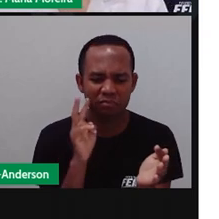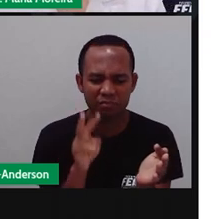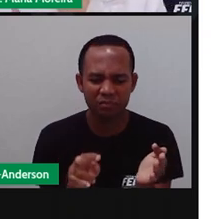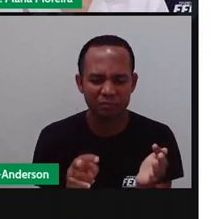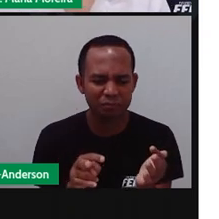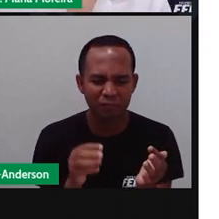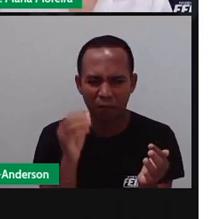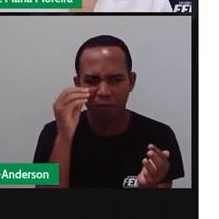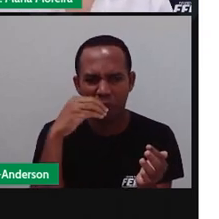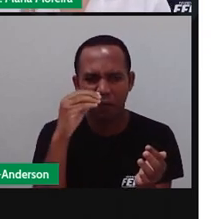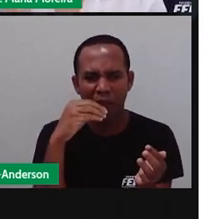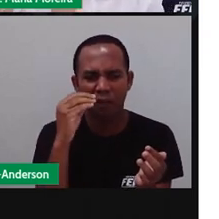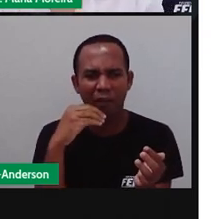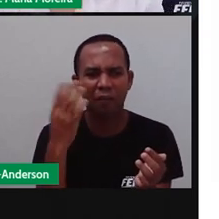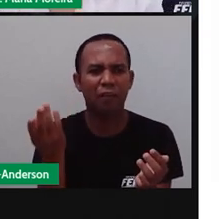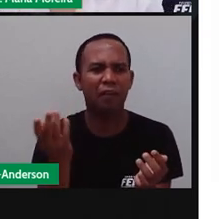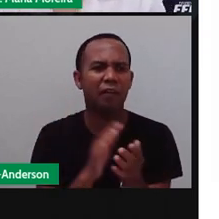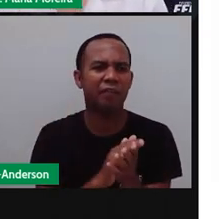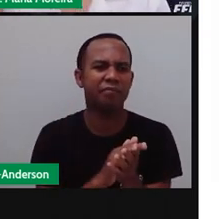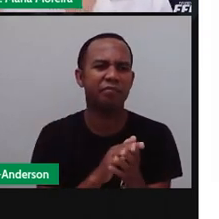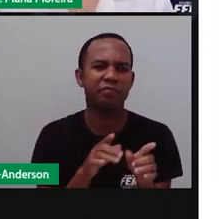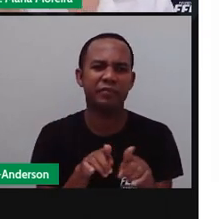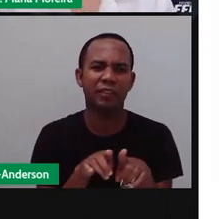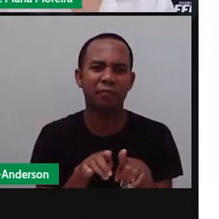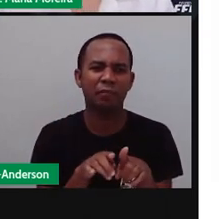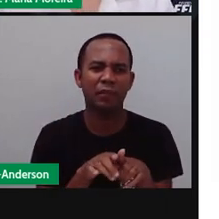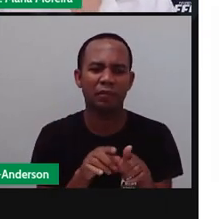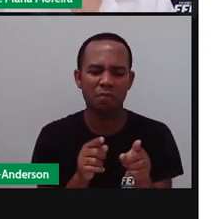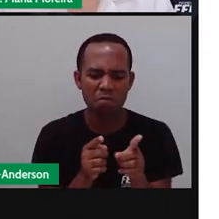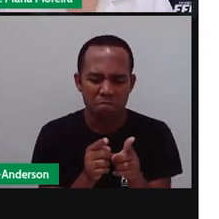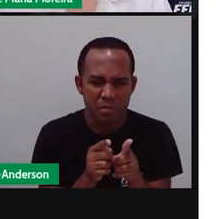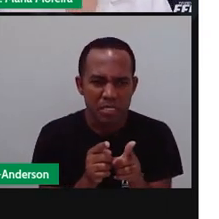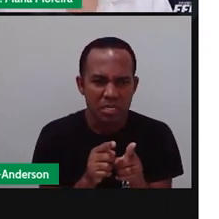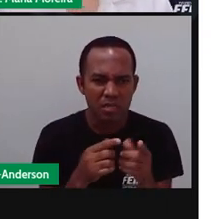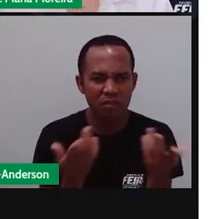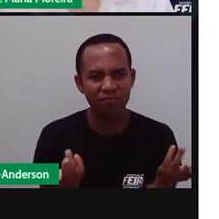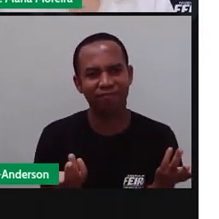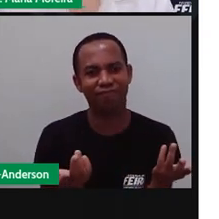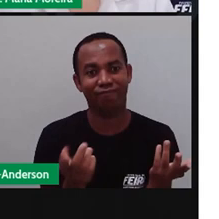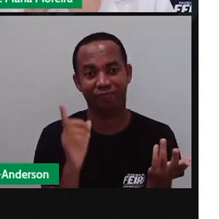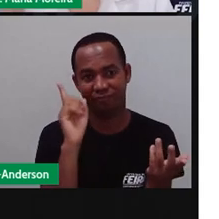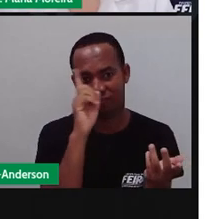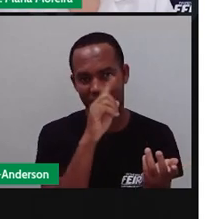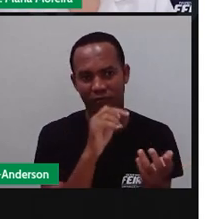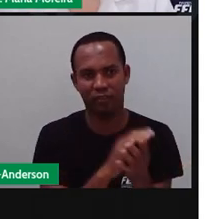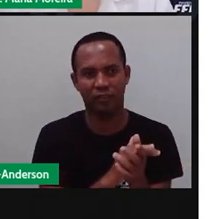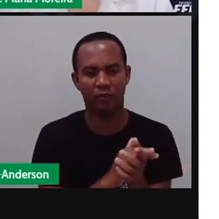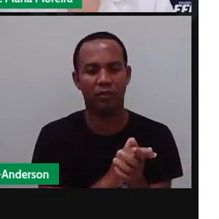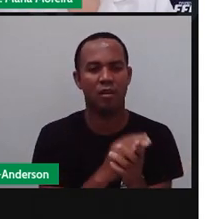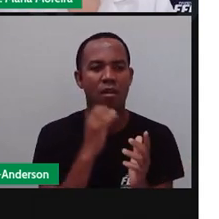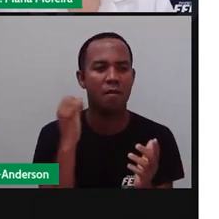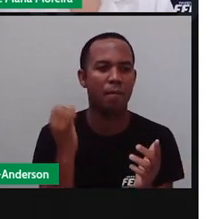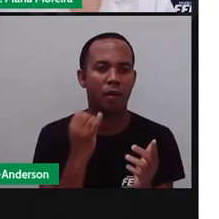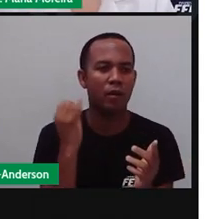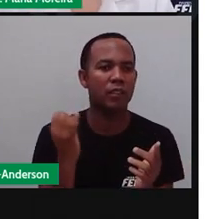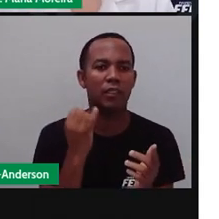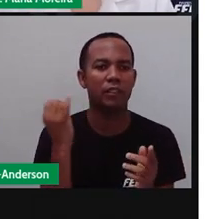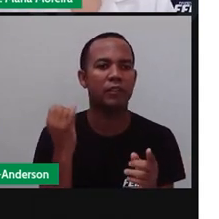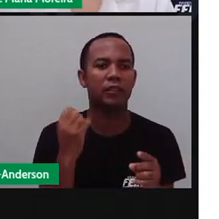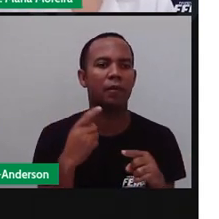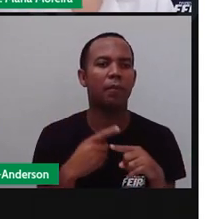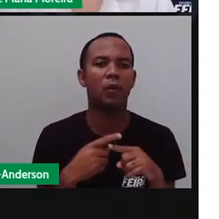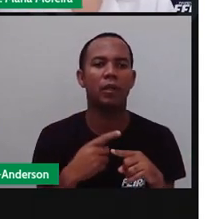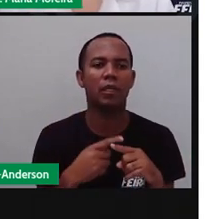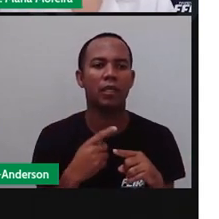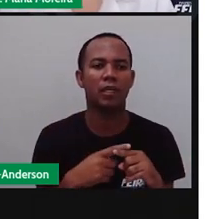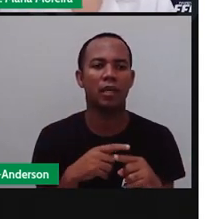mirradinha, pobrezinha, provavelmente o fruto seja pequeno, isso se vier a dar frutos. Então, essa é a importância, porque no solo,